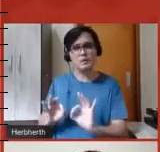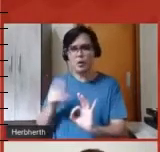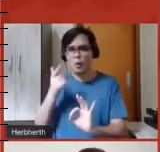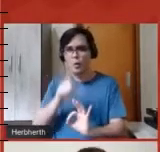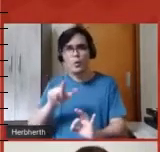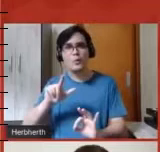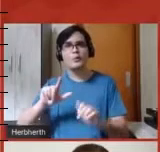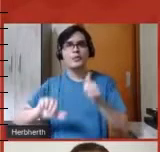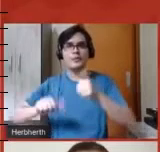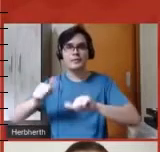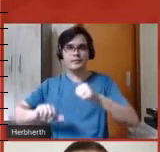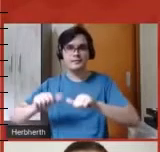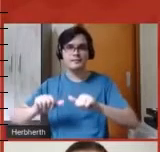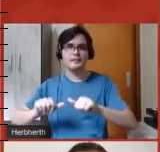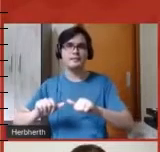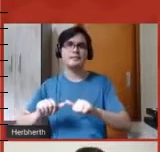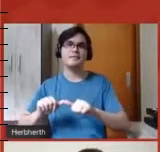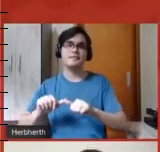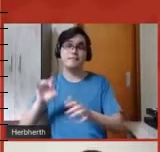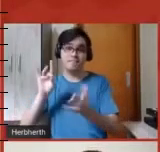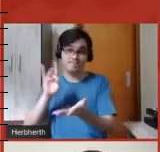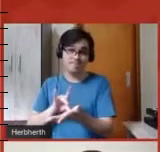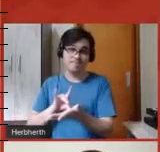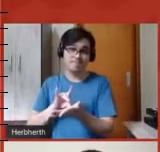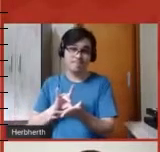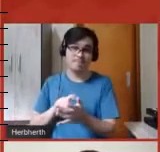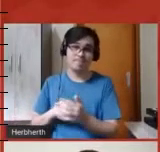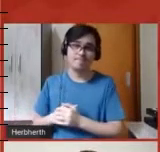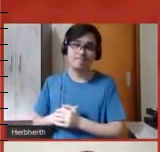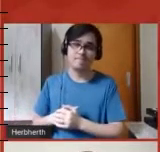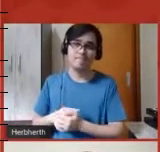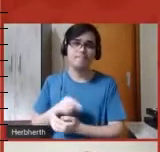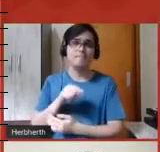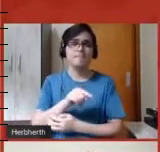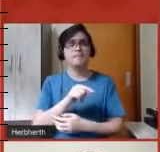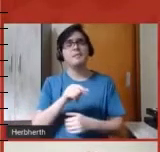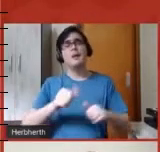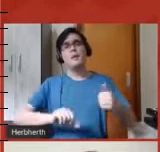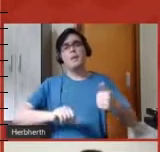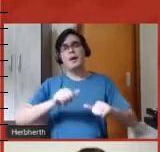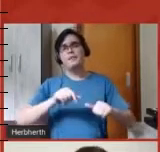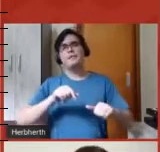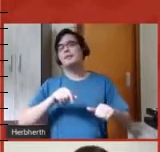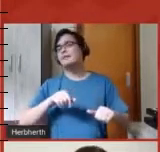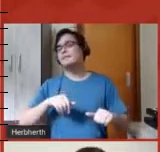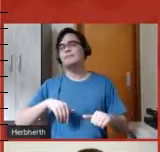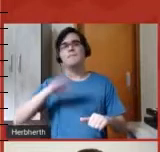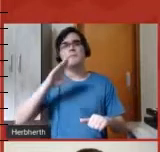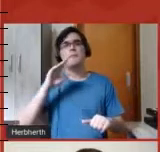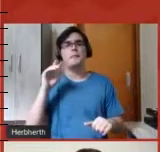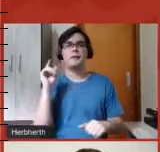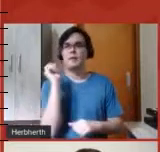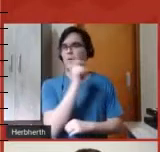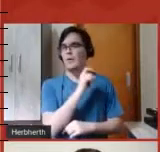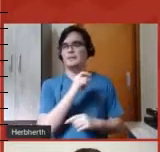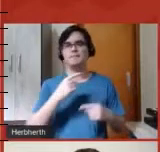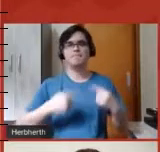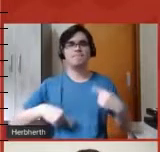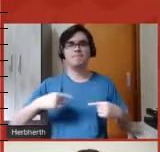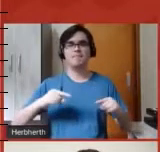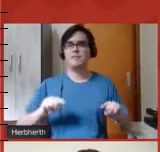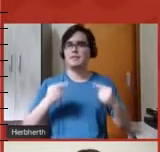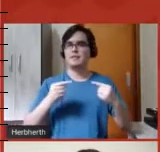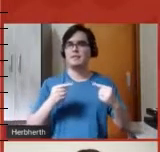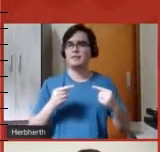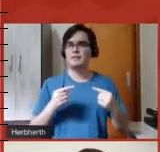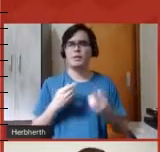deles. Então, esse, talvez fosse um dos maiores, fosse um dos maiores desafios que a gente enxergava, né, como conduzir